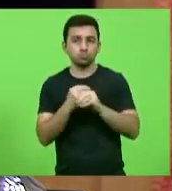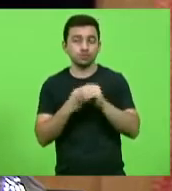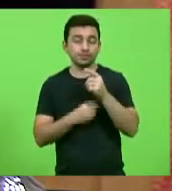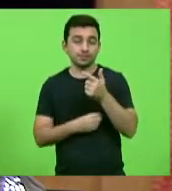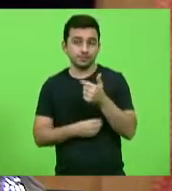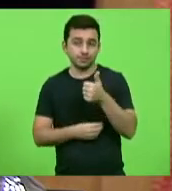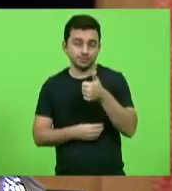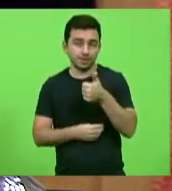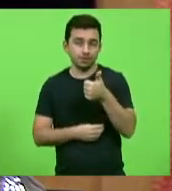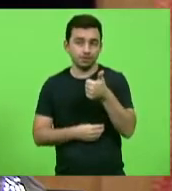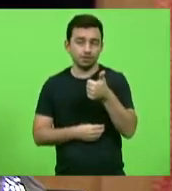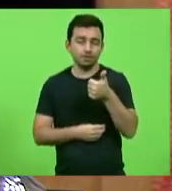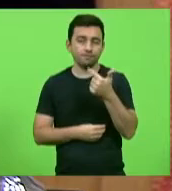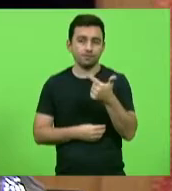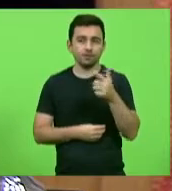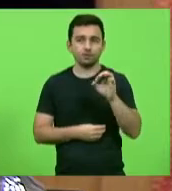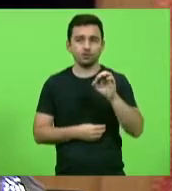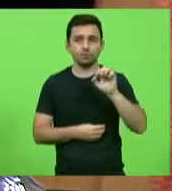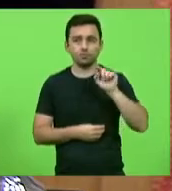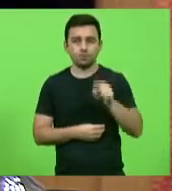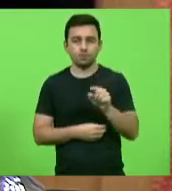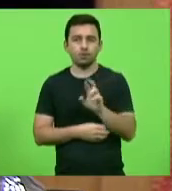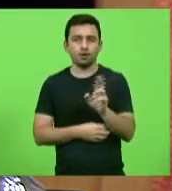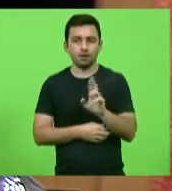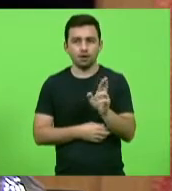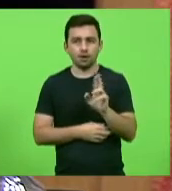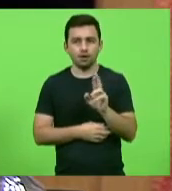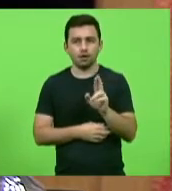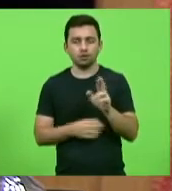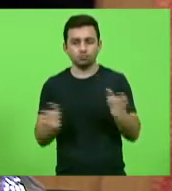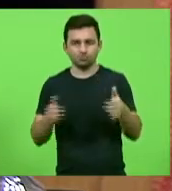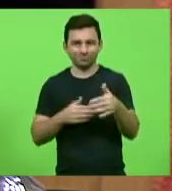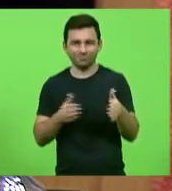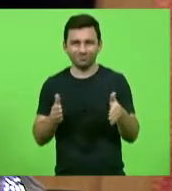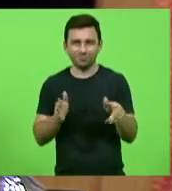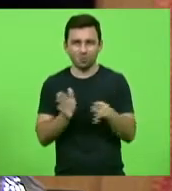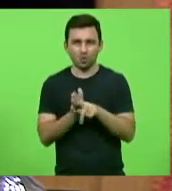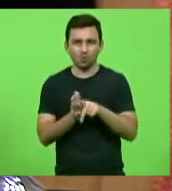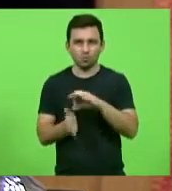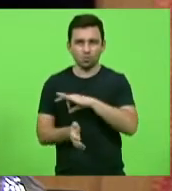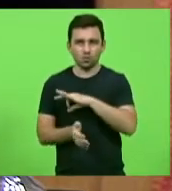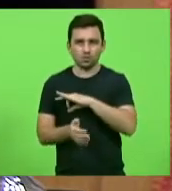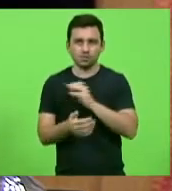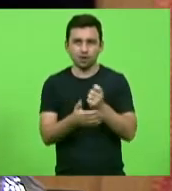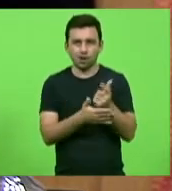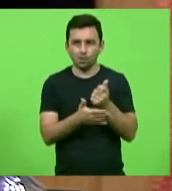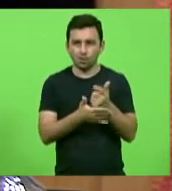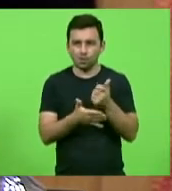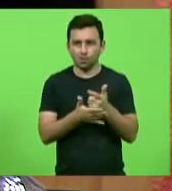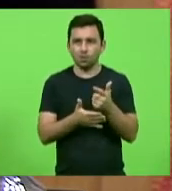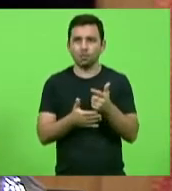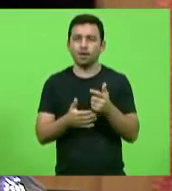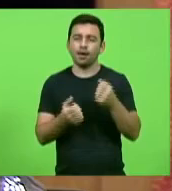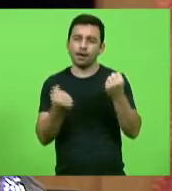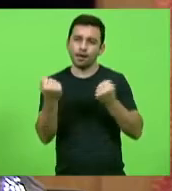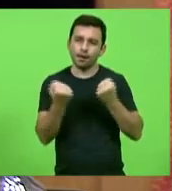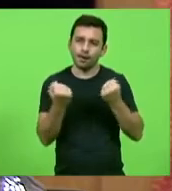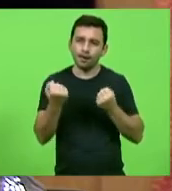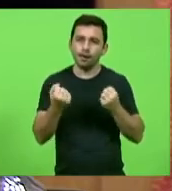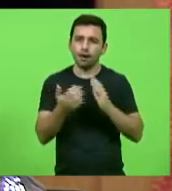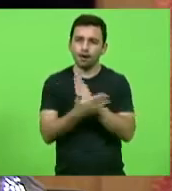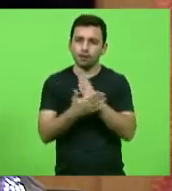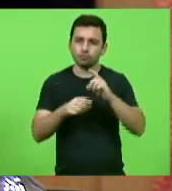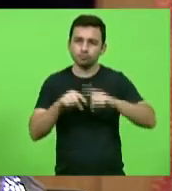para aquisição daquele kit que a Polícia Militar tem comprado, com viatura e alguns